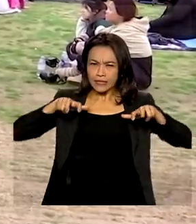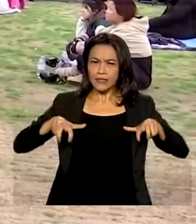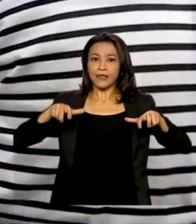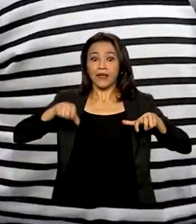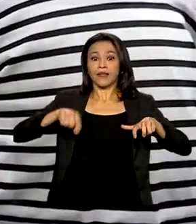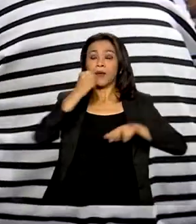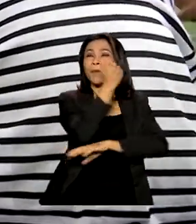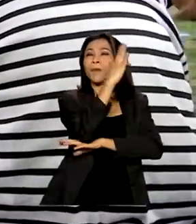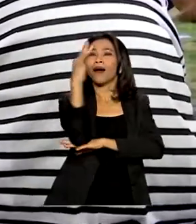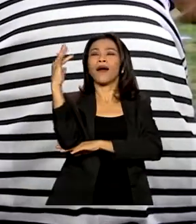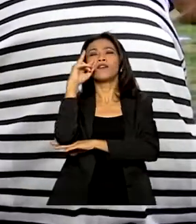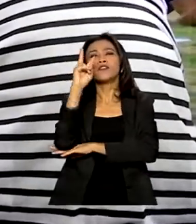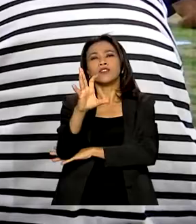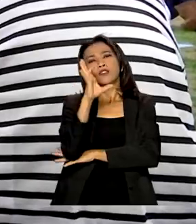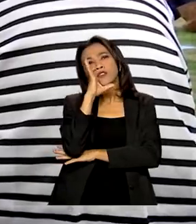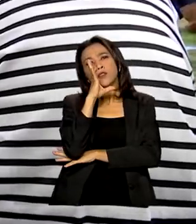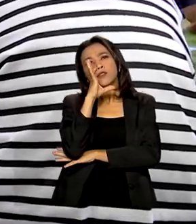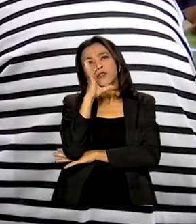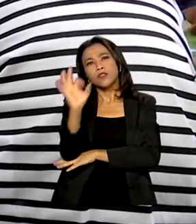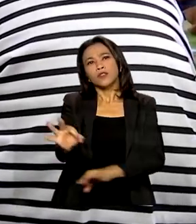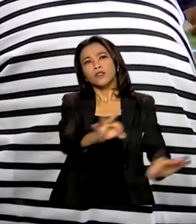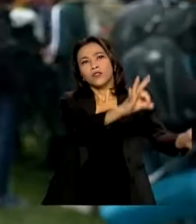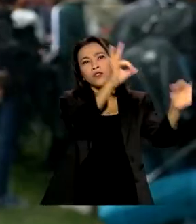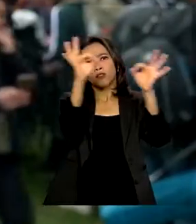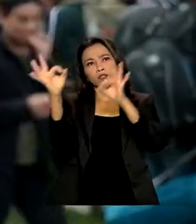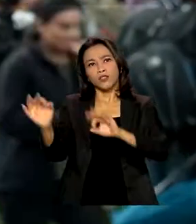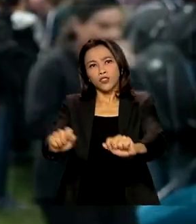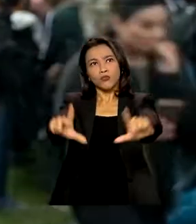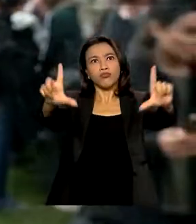Londres, a transmissão ao vivo em telões.